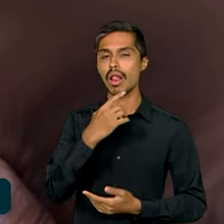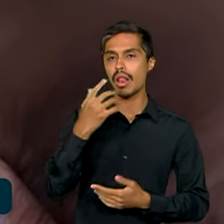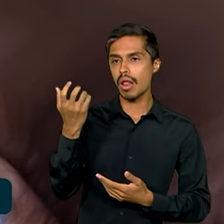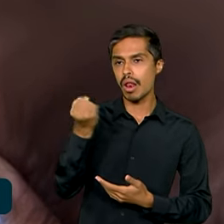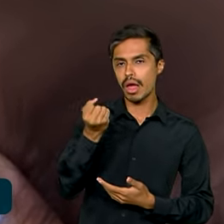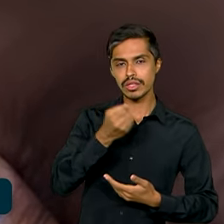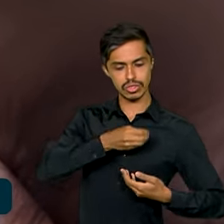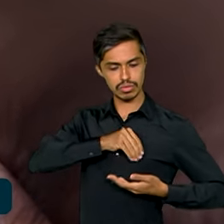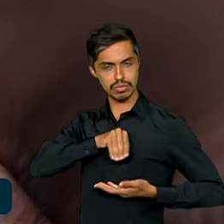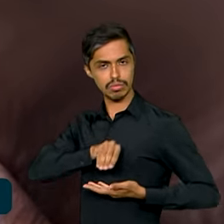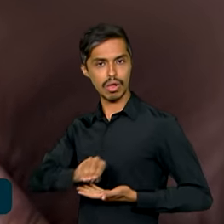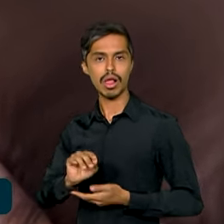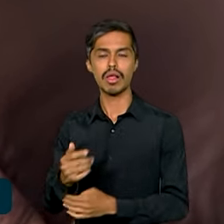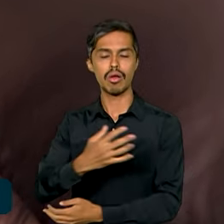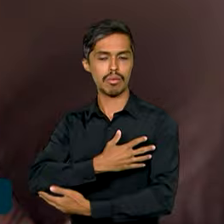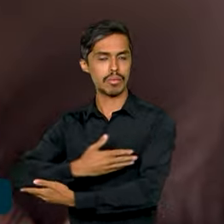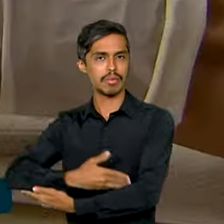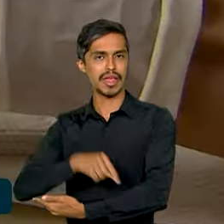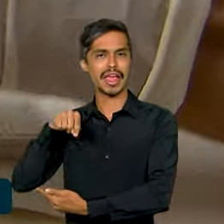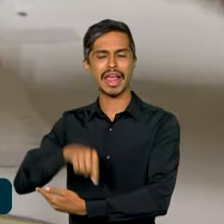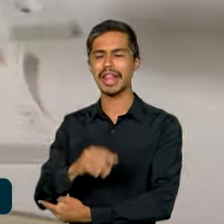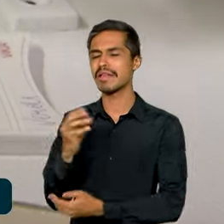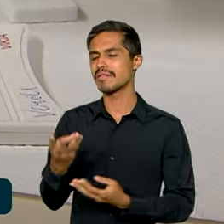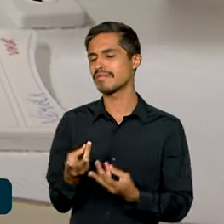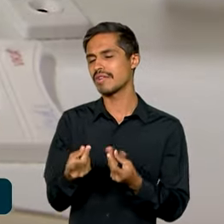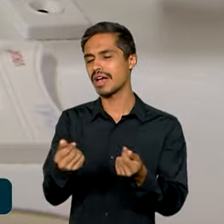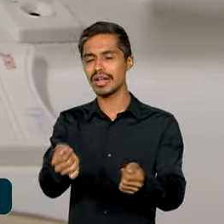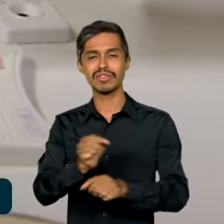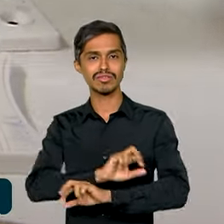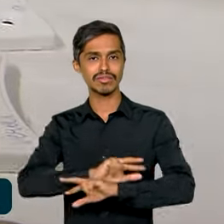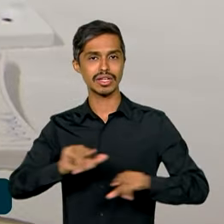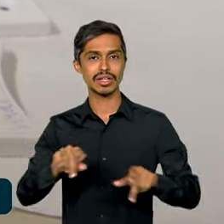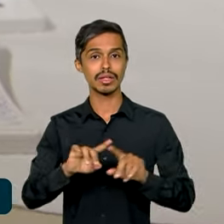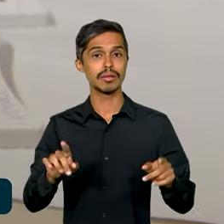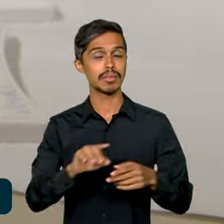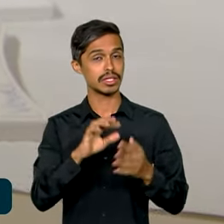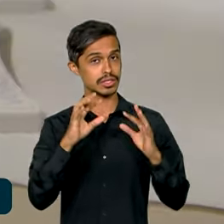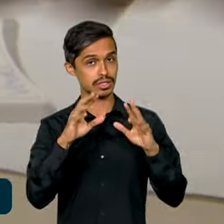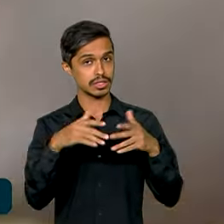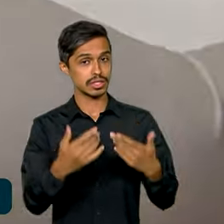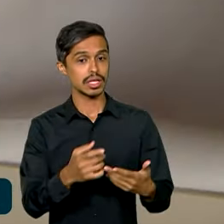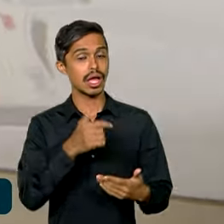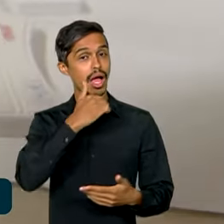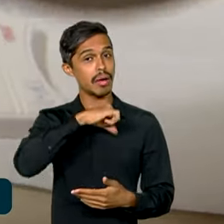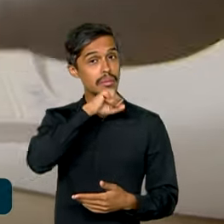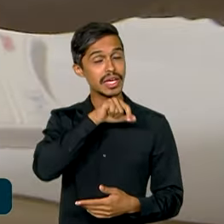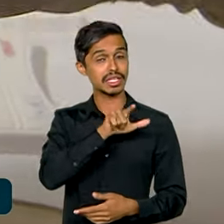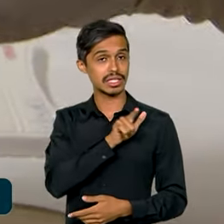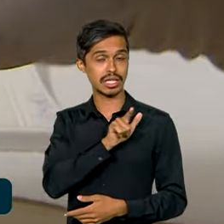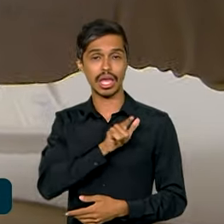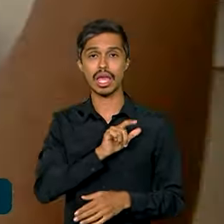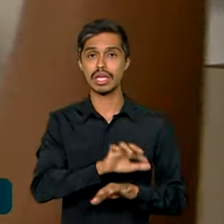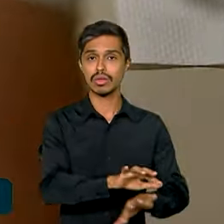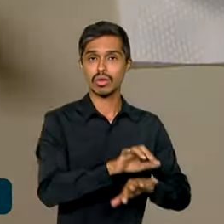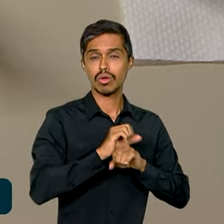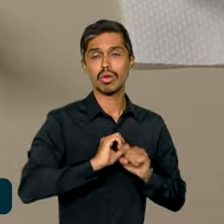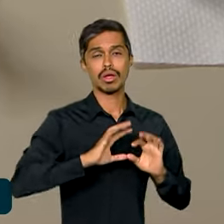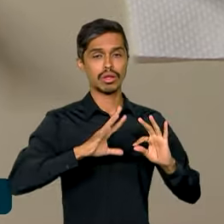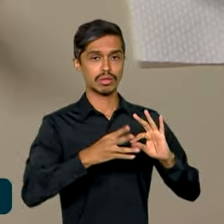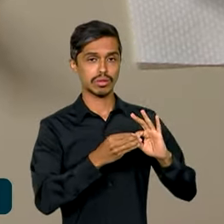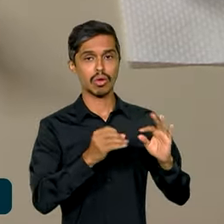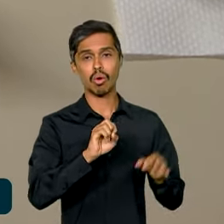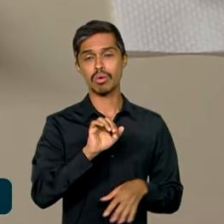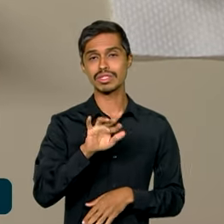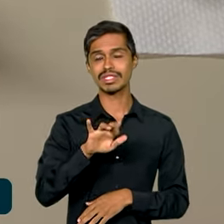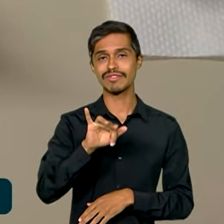de benefícios para o bebê, todo mundo sabe. Mas no caso de mães que vivam com doenças como a sífilis e o HIV e que não